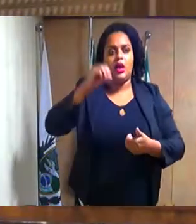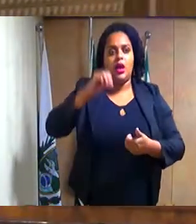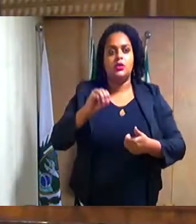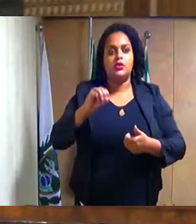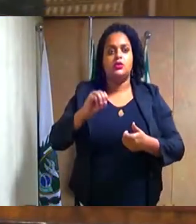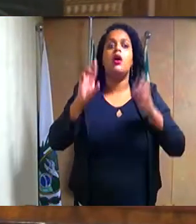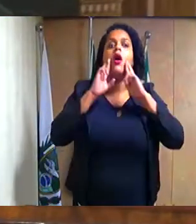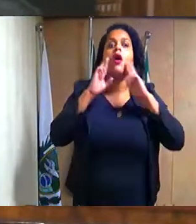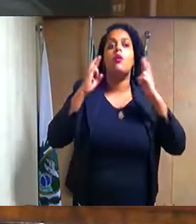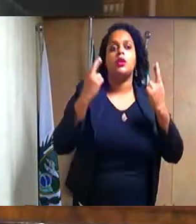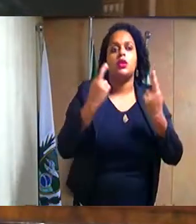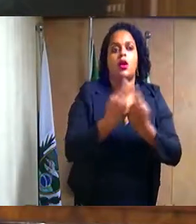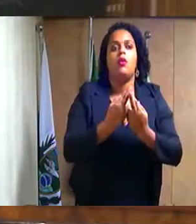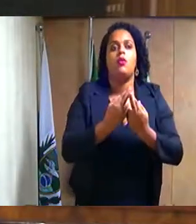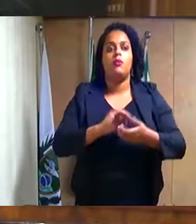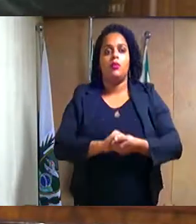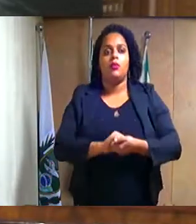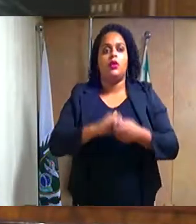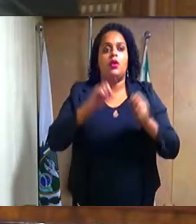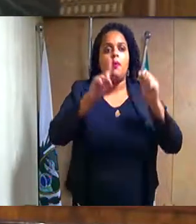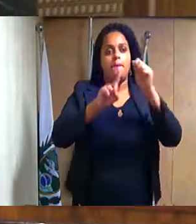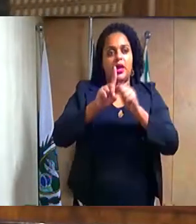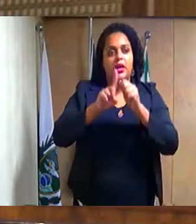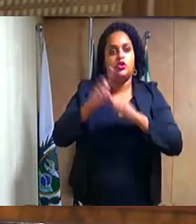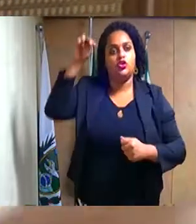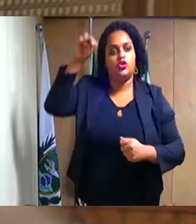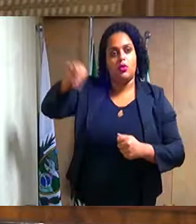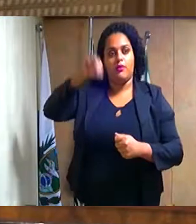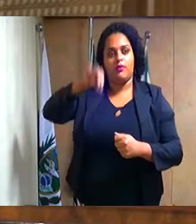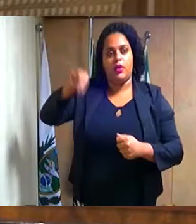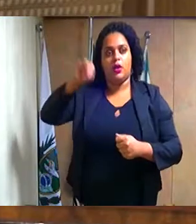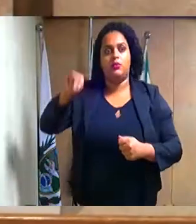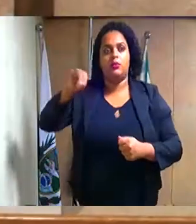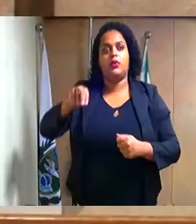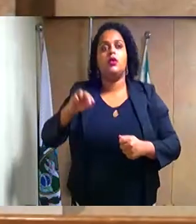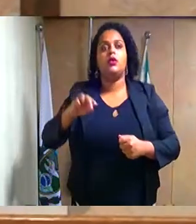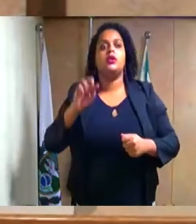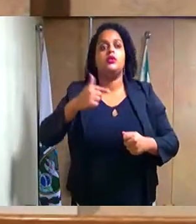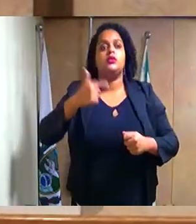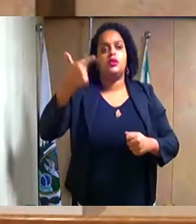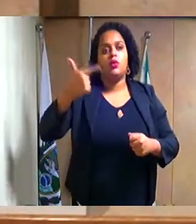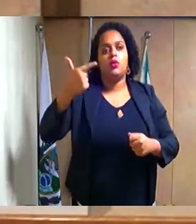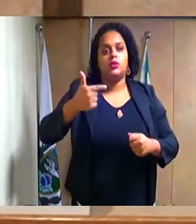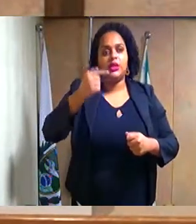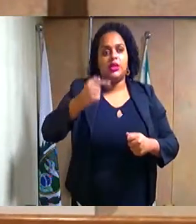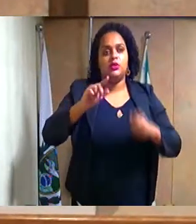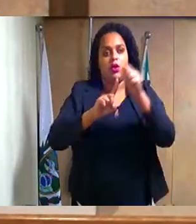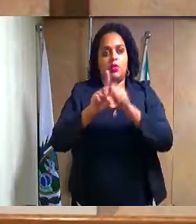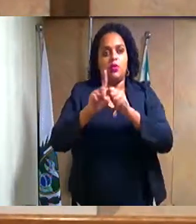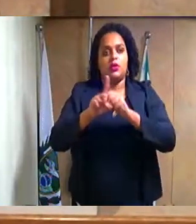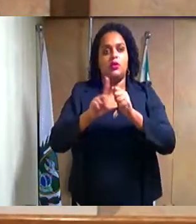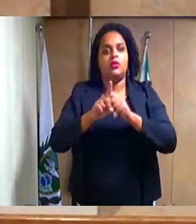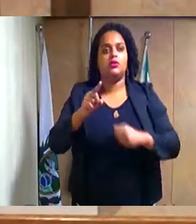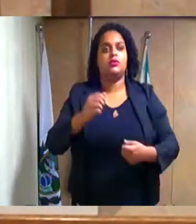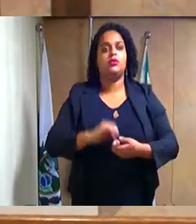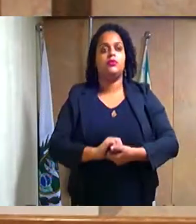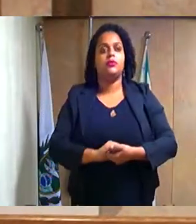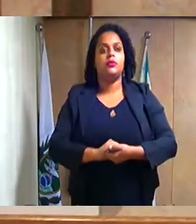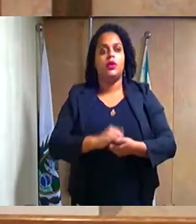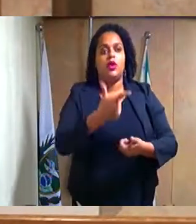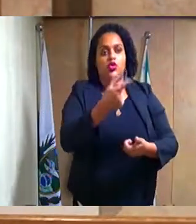oitava legislatura, sessão ordinária do mês de novembro, segunda reunião de 7 de novembro de 2019.